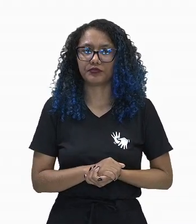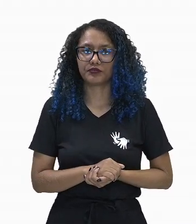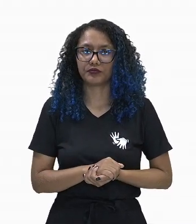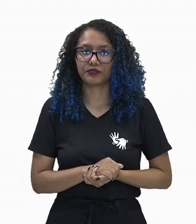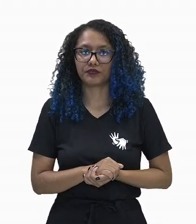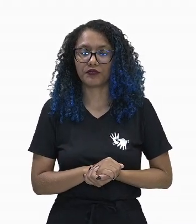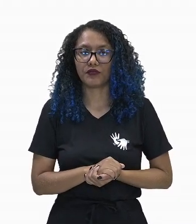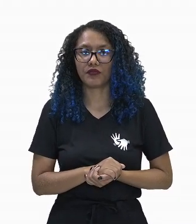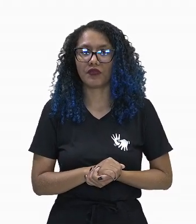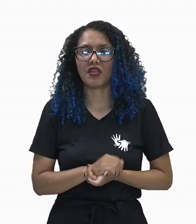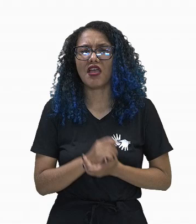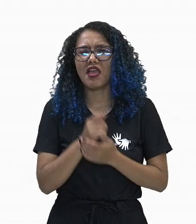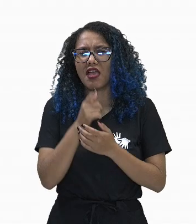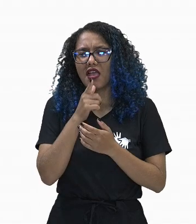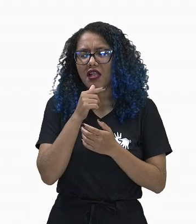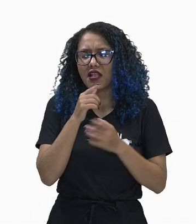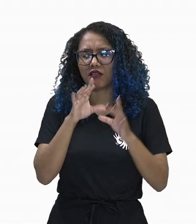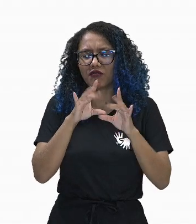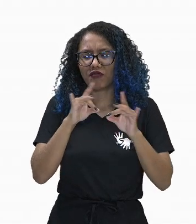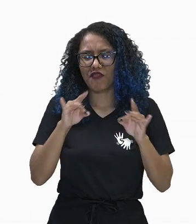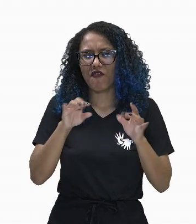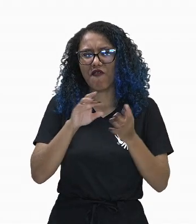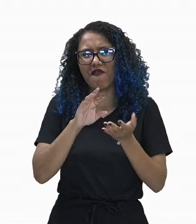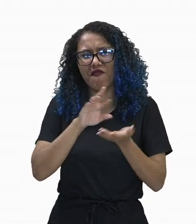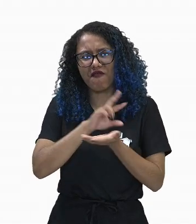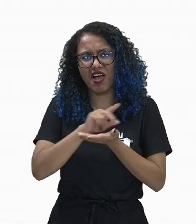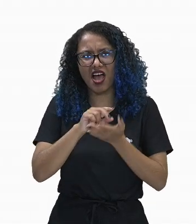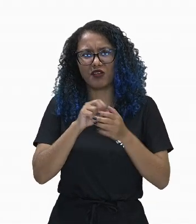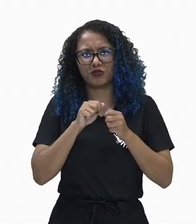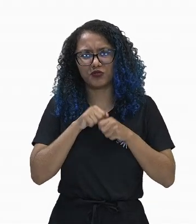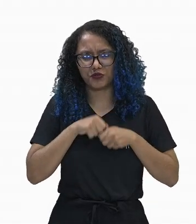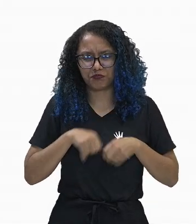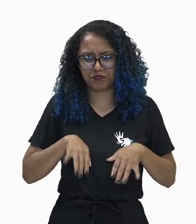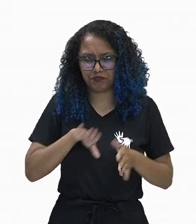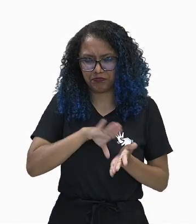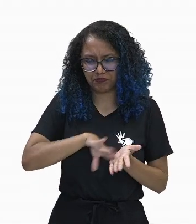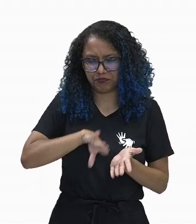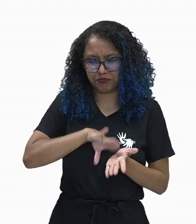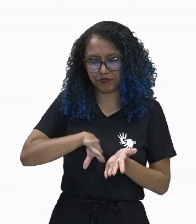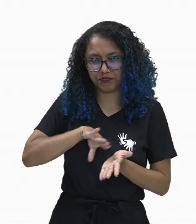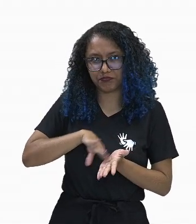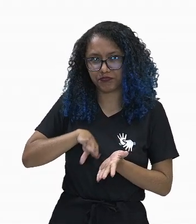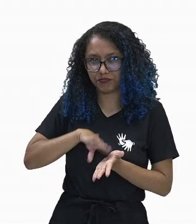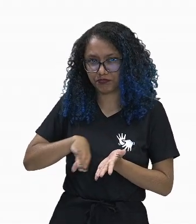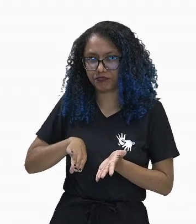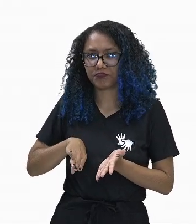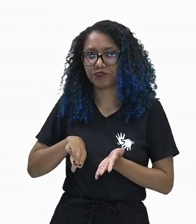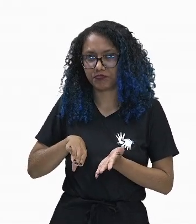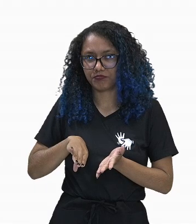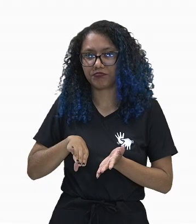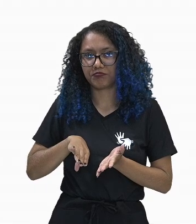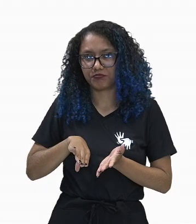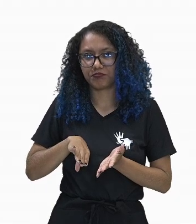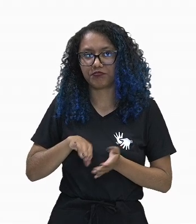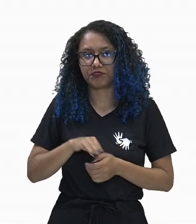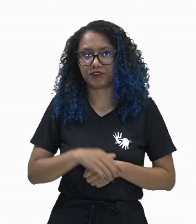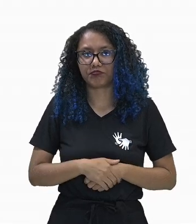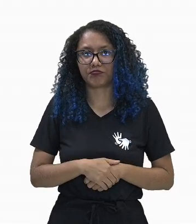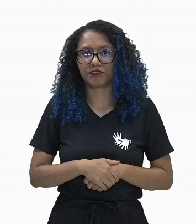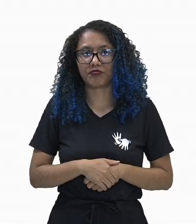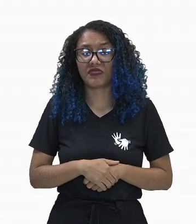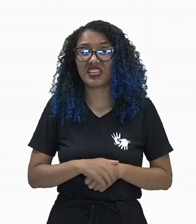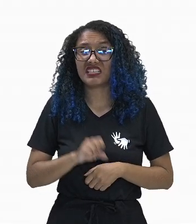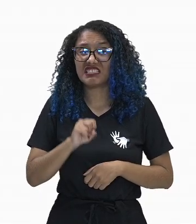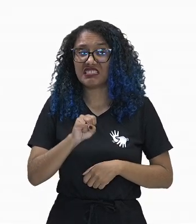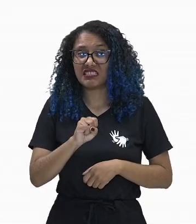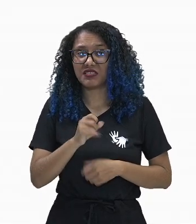drenagem de líquidos. Sim, é a coleta, o excesso de líquido intersticial dos